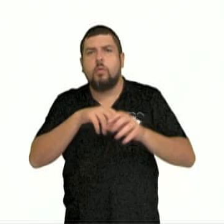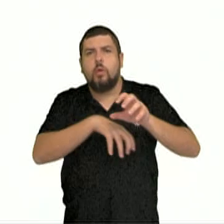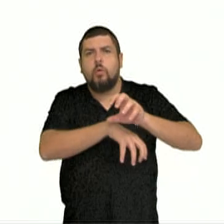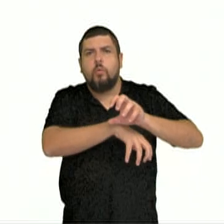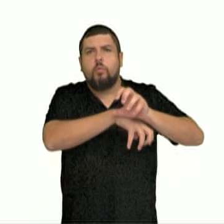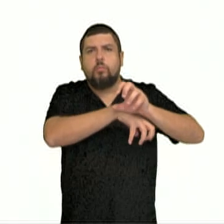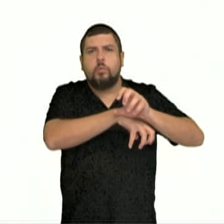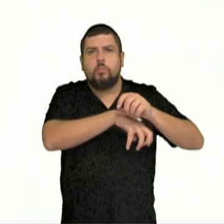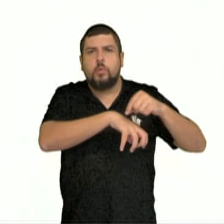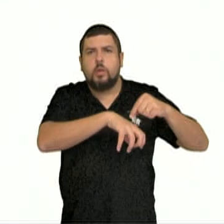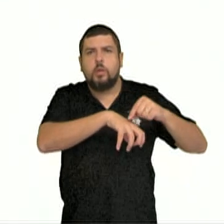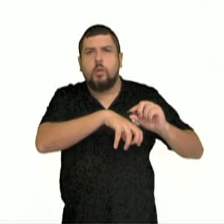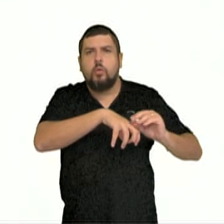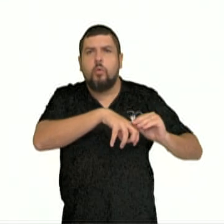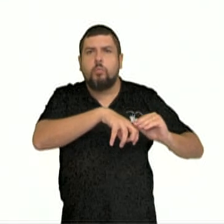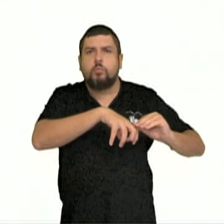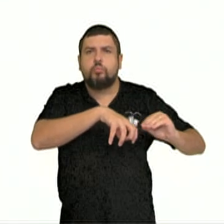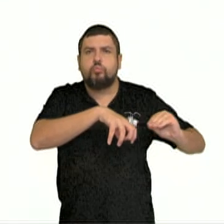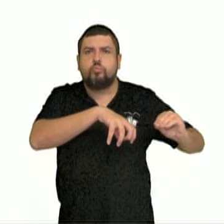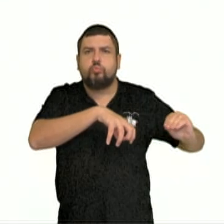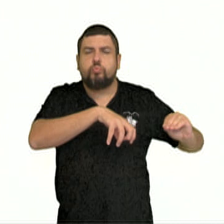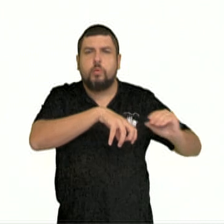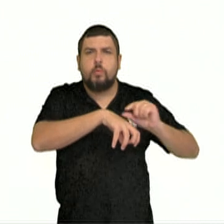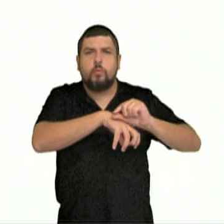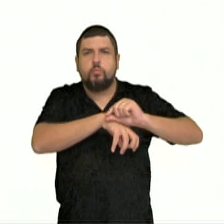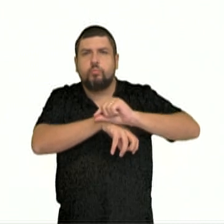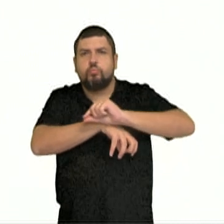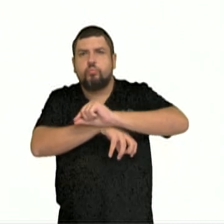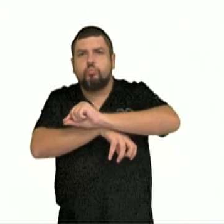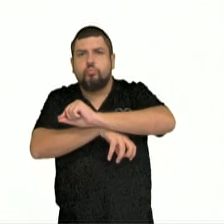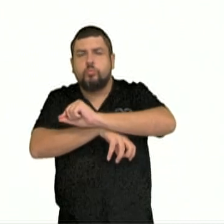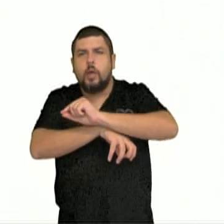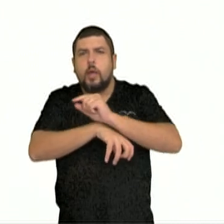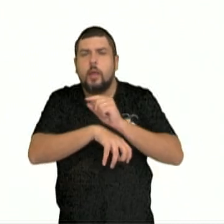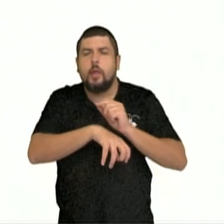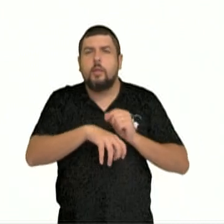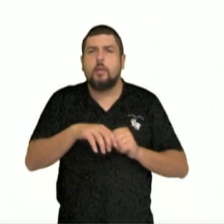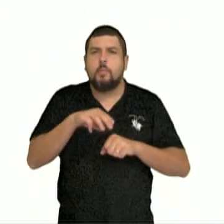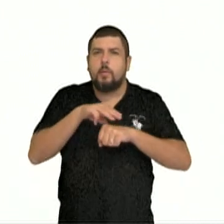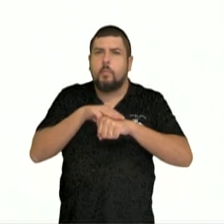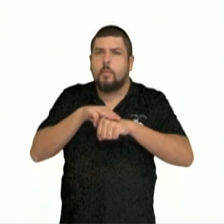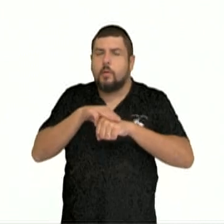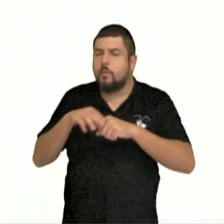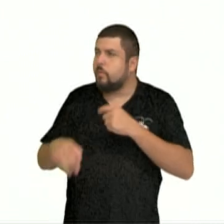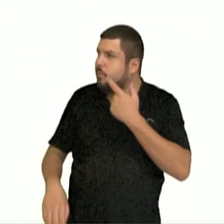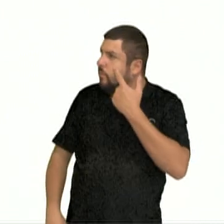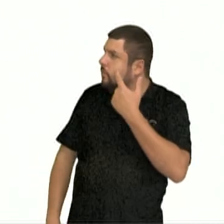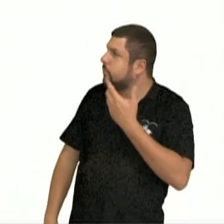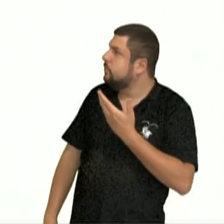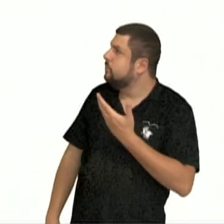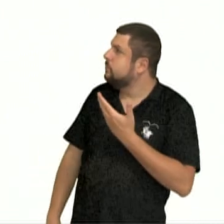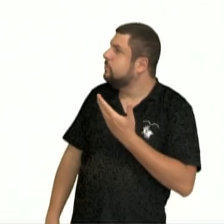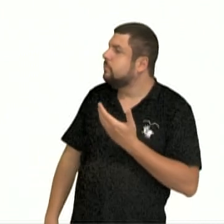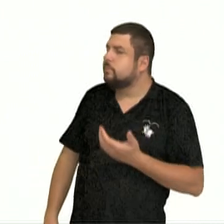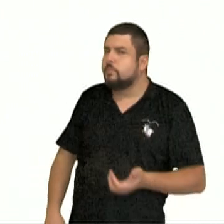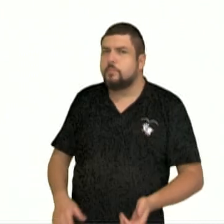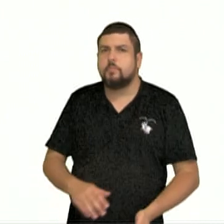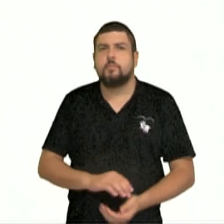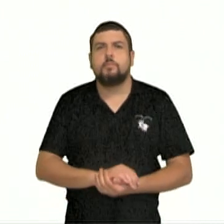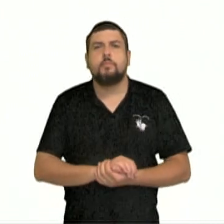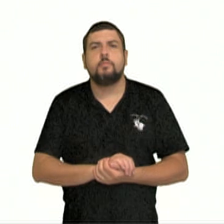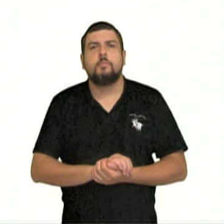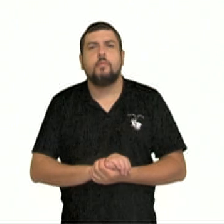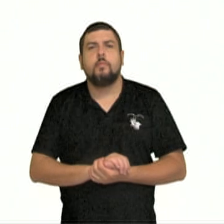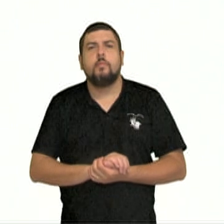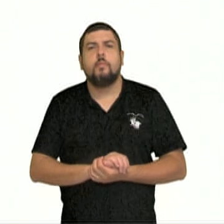horizontal. É essa estrutura amarronzada que nós observamos na imagem. E ele é conhecido, ele é